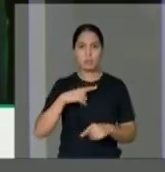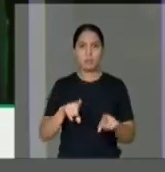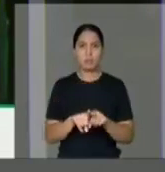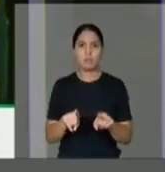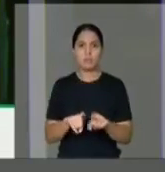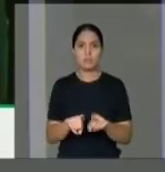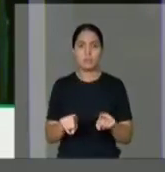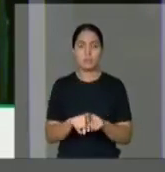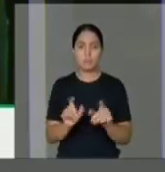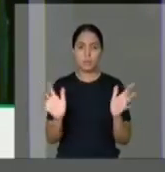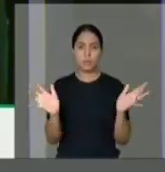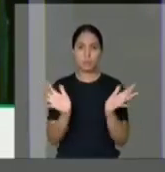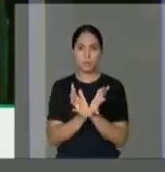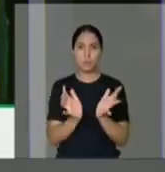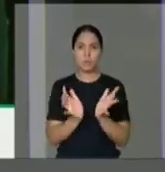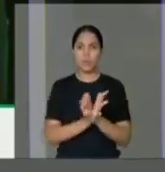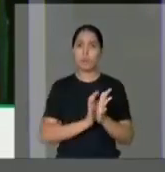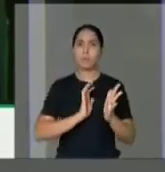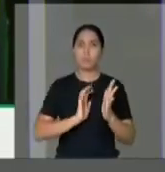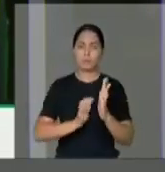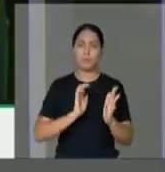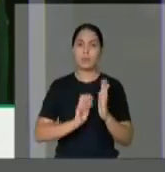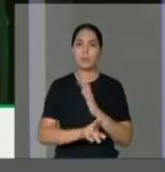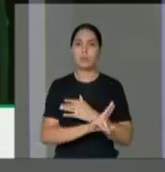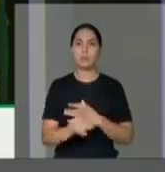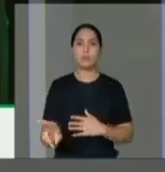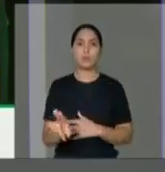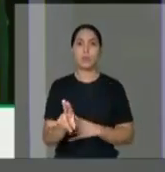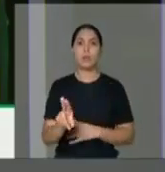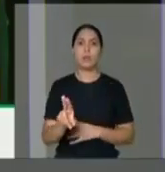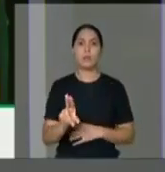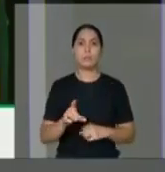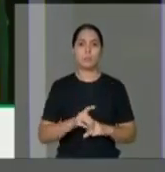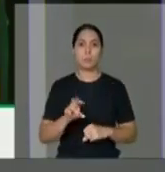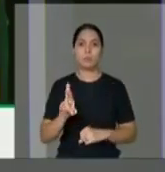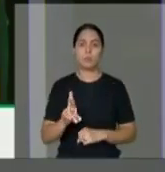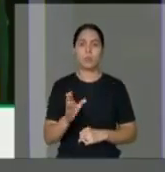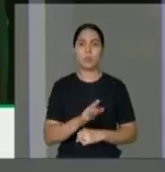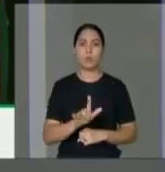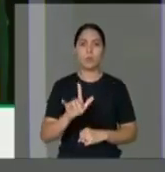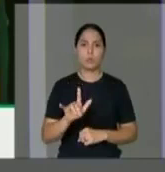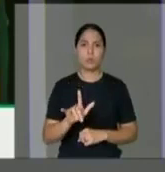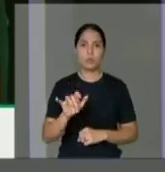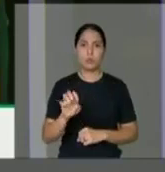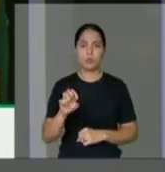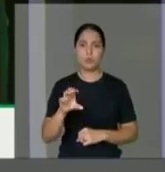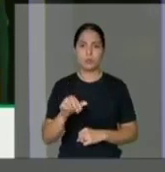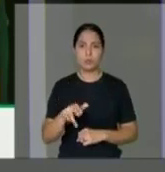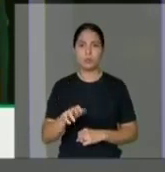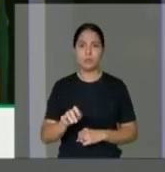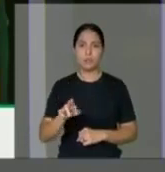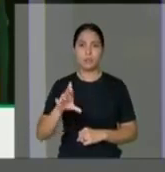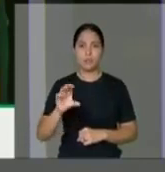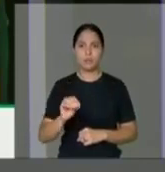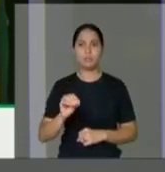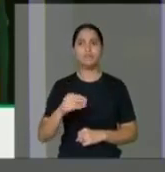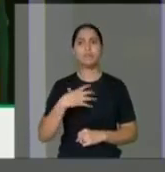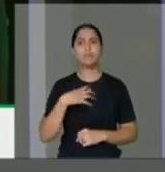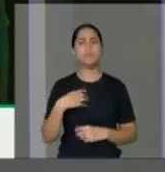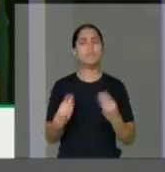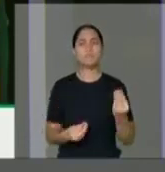companheiro do partido, que é o doutor Leonardo, a quem parabenizo, é médico, no sentido de que possamos